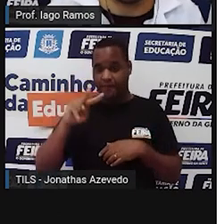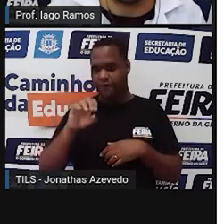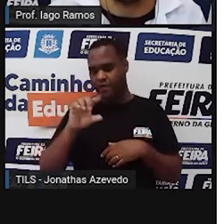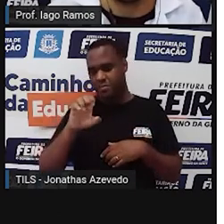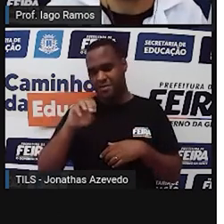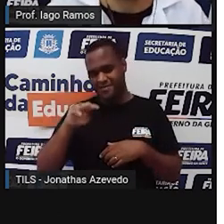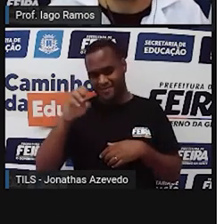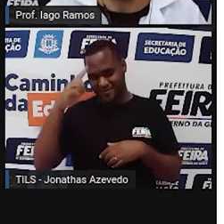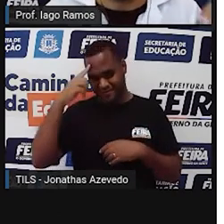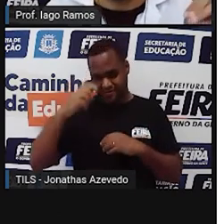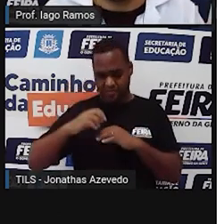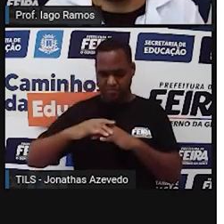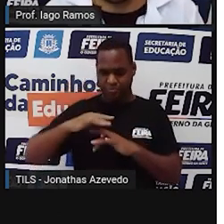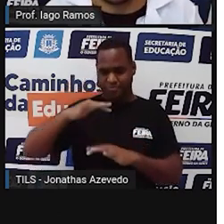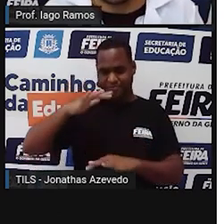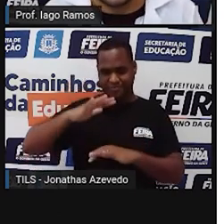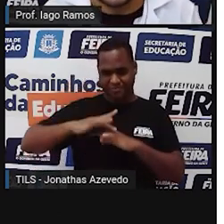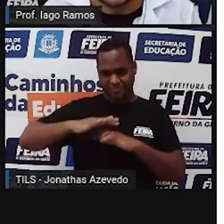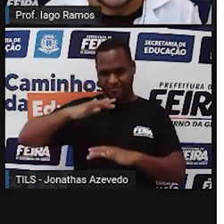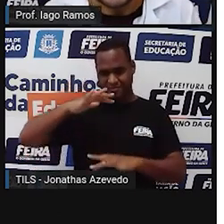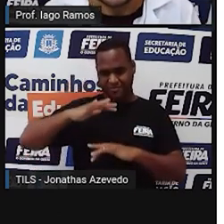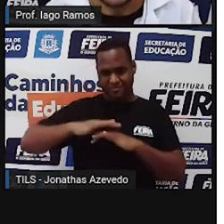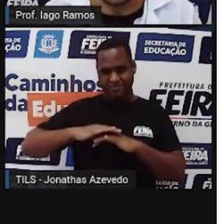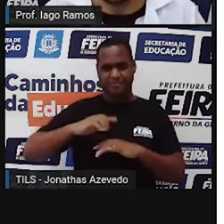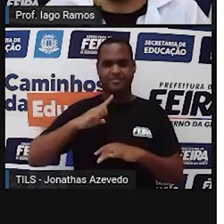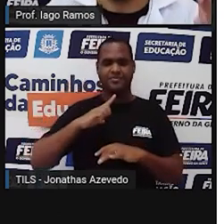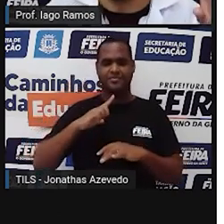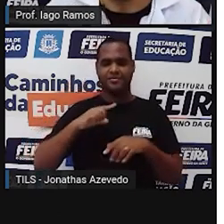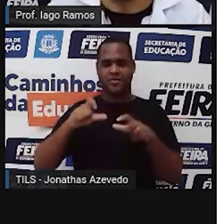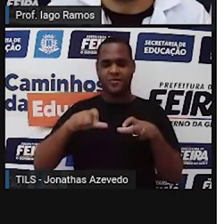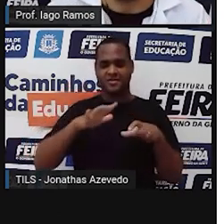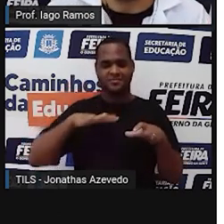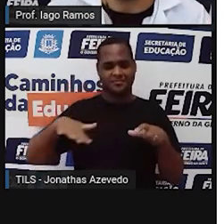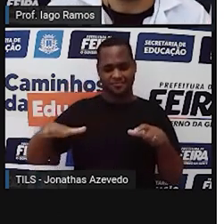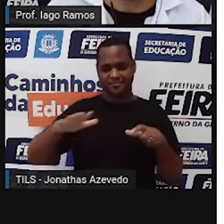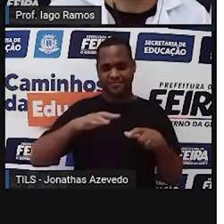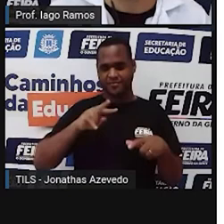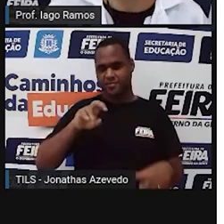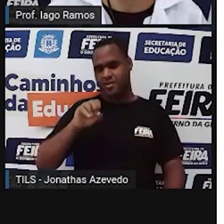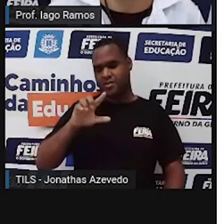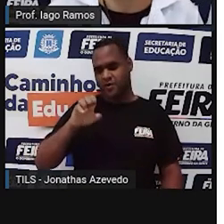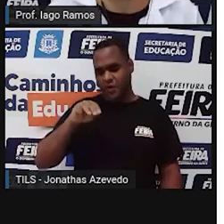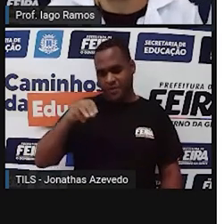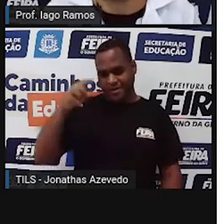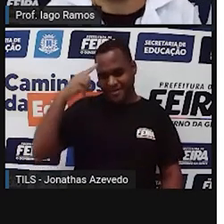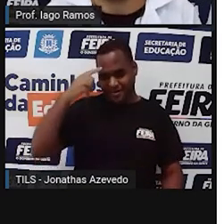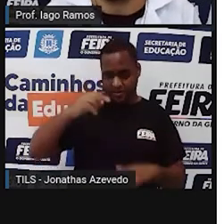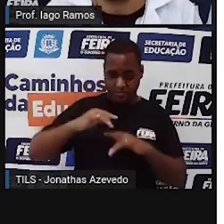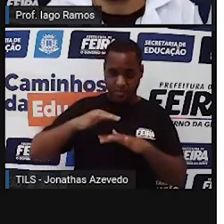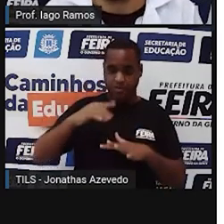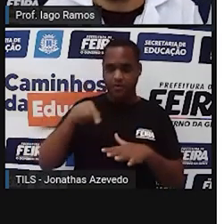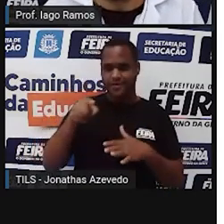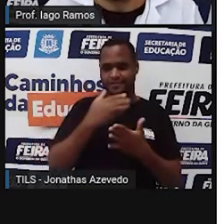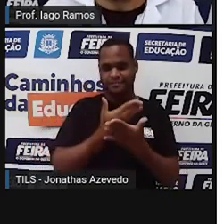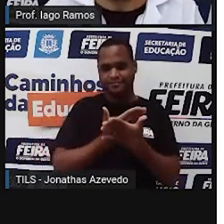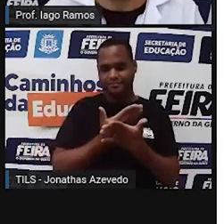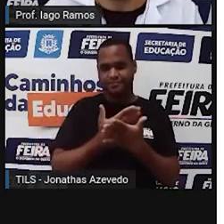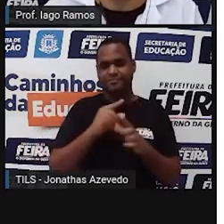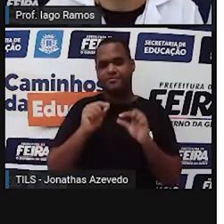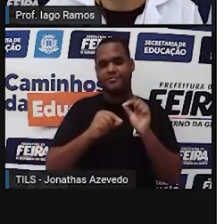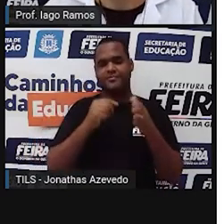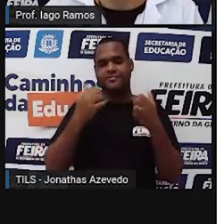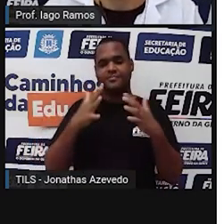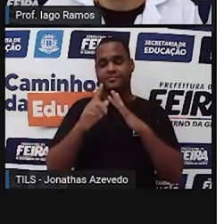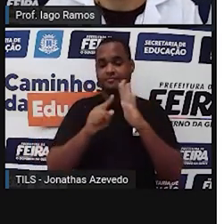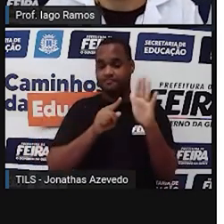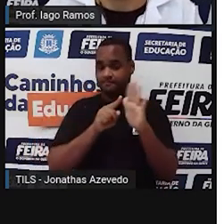total dos reservatórios. O volume, ó, a medida que a gente está estudando. E tem uma